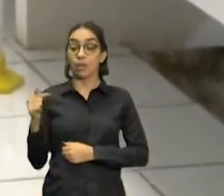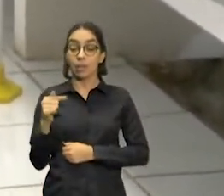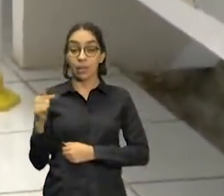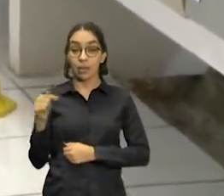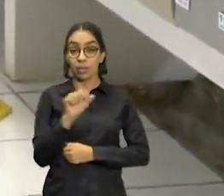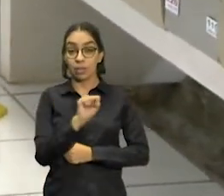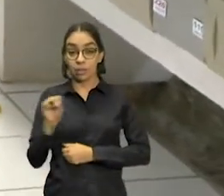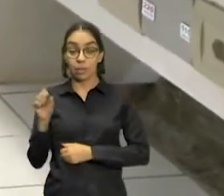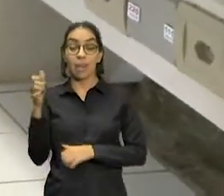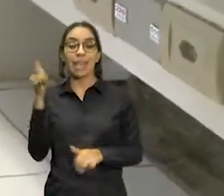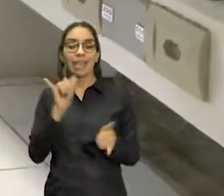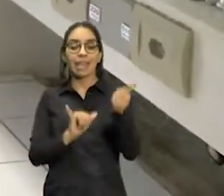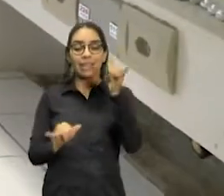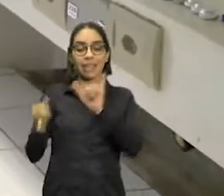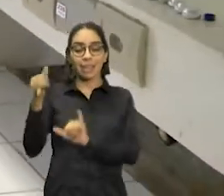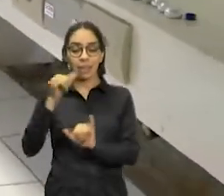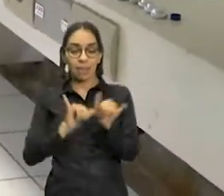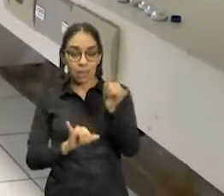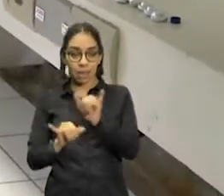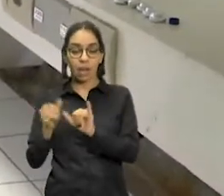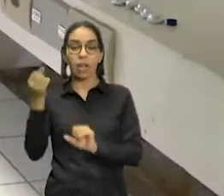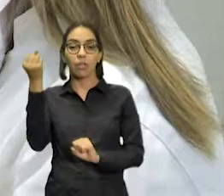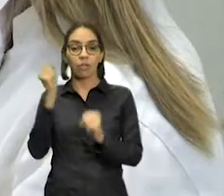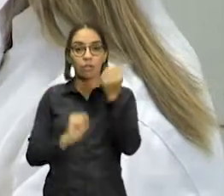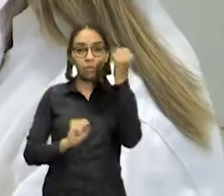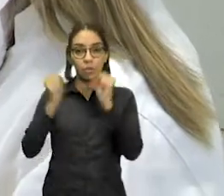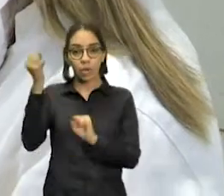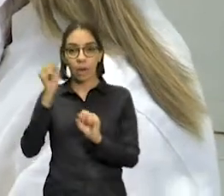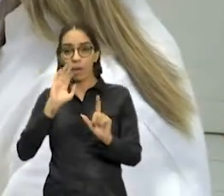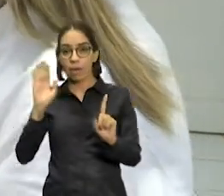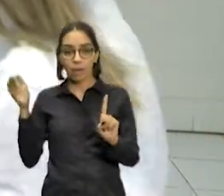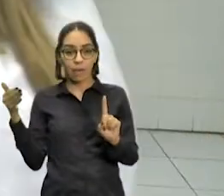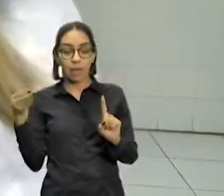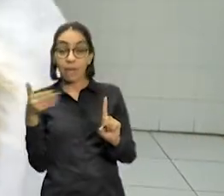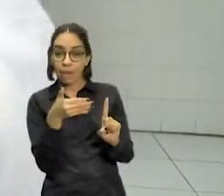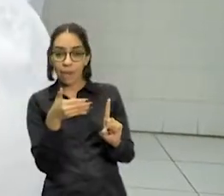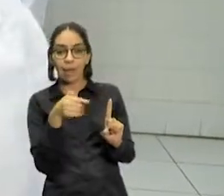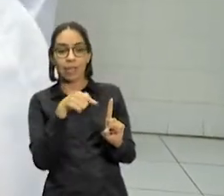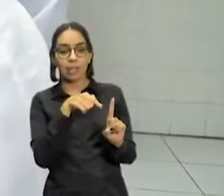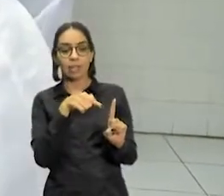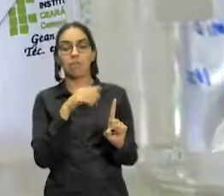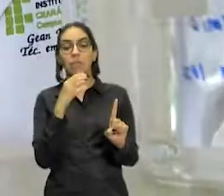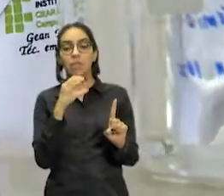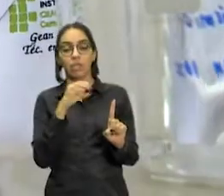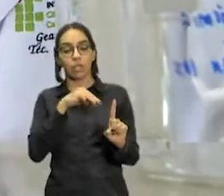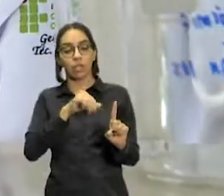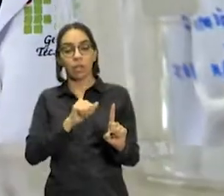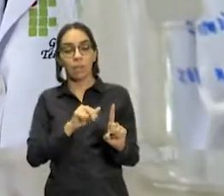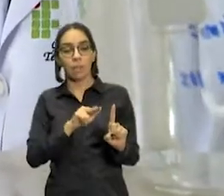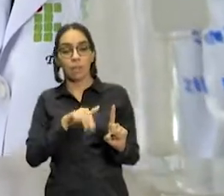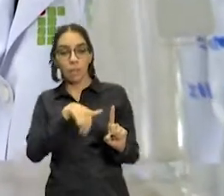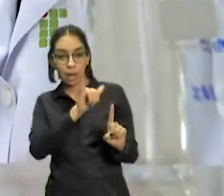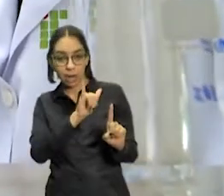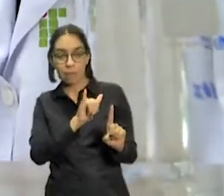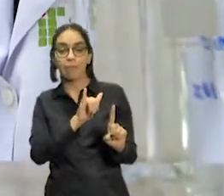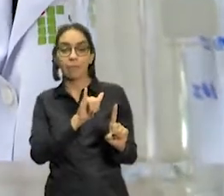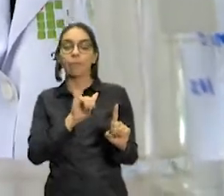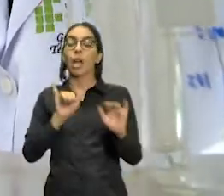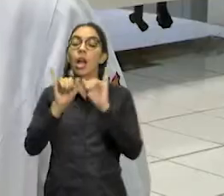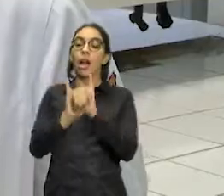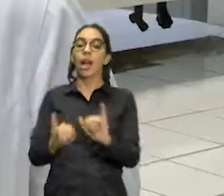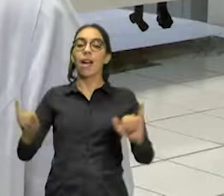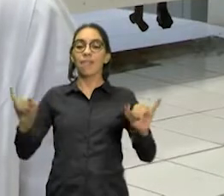Industrial, ela, que tem como referência profissional a cientista Marie Curie, dá um recado para todas as meninas que sonham em fazer